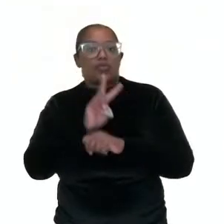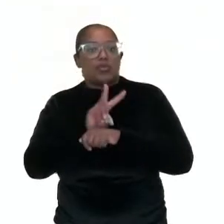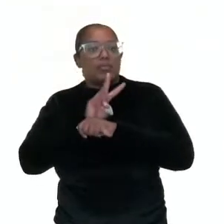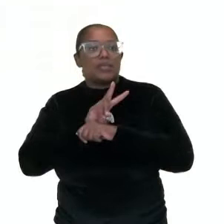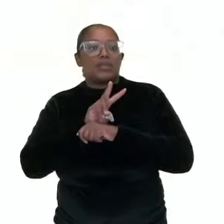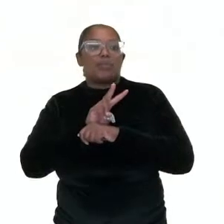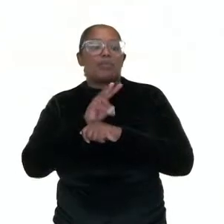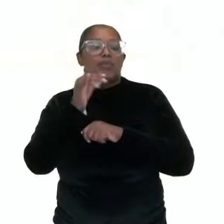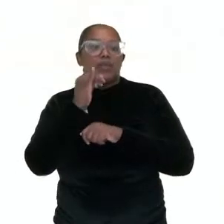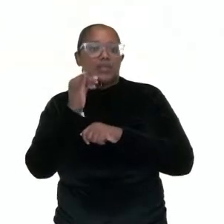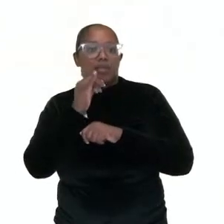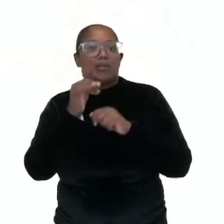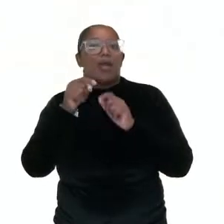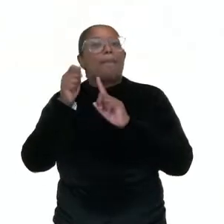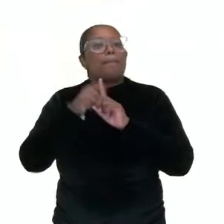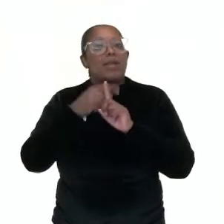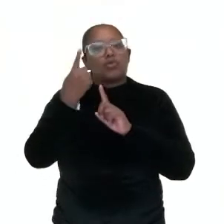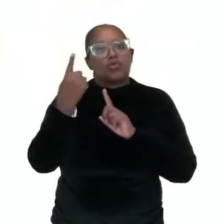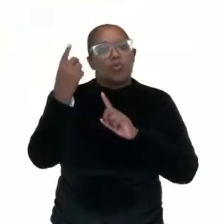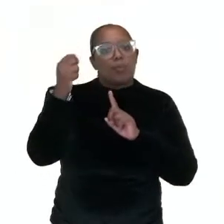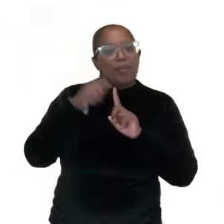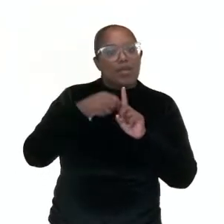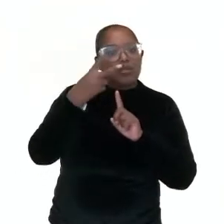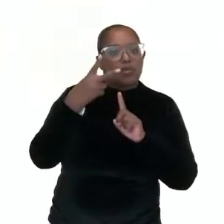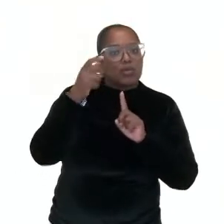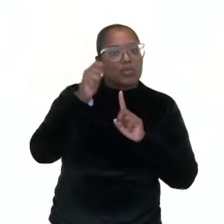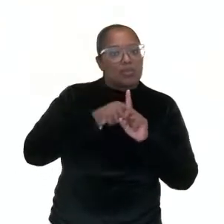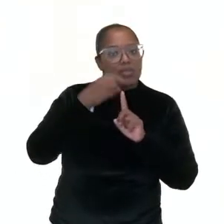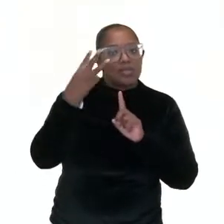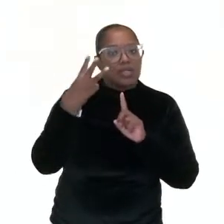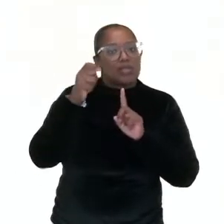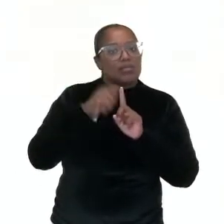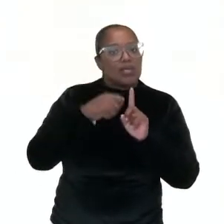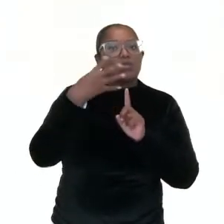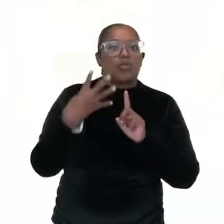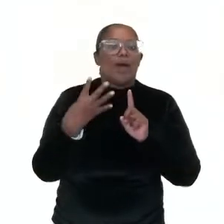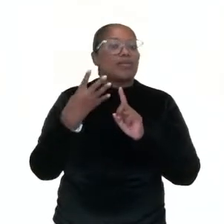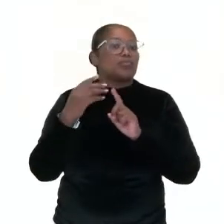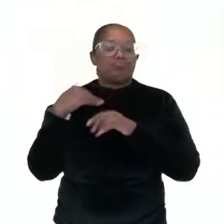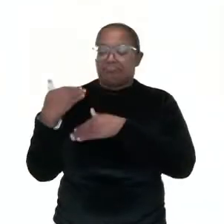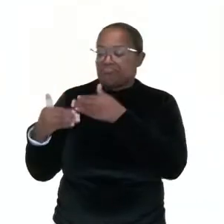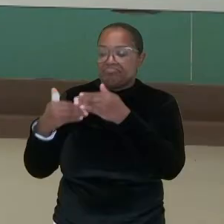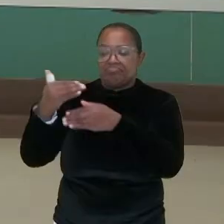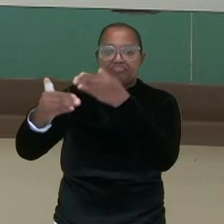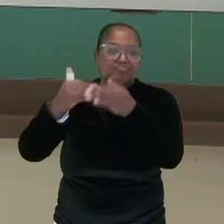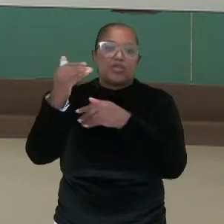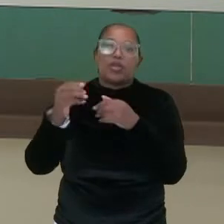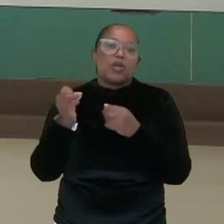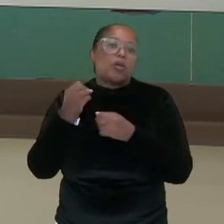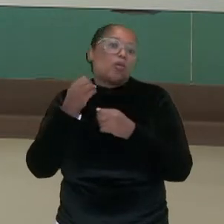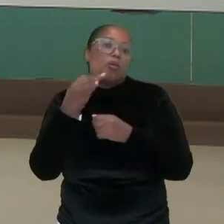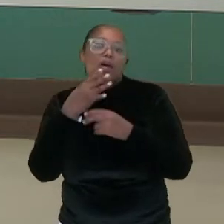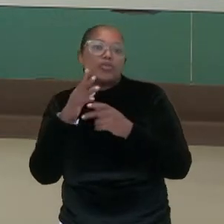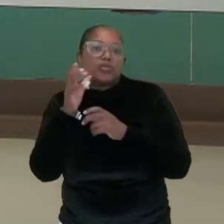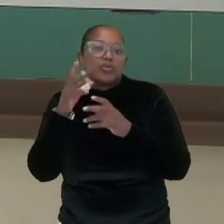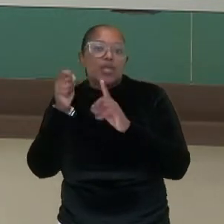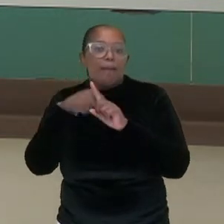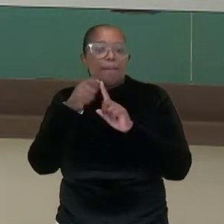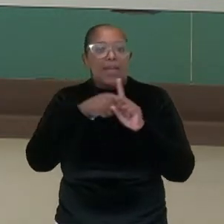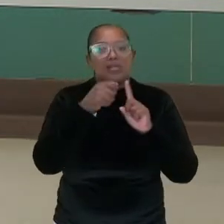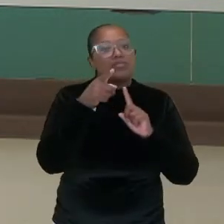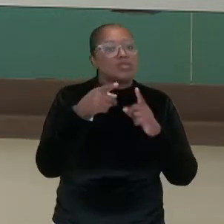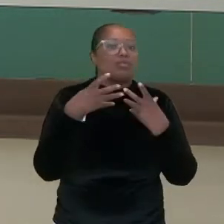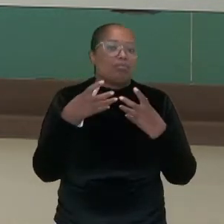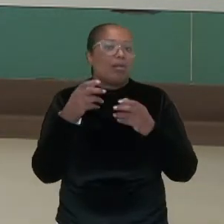situação pessoal. Mês 1, 2 e 3. 4. Poderia continuar durante quanto tempo eu quisesse. Capital, mil